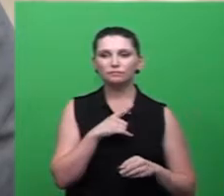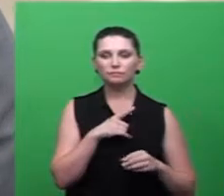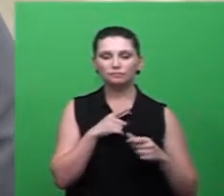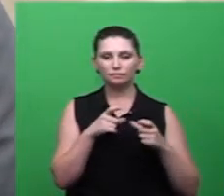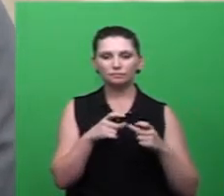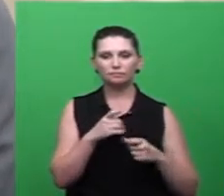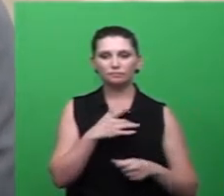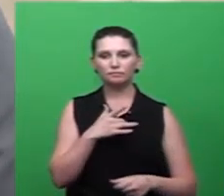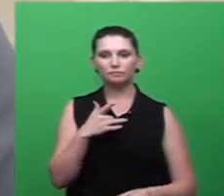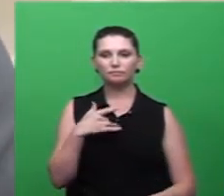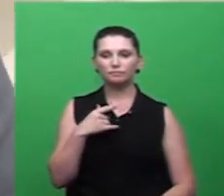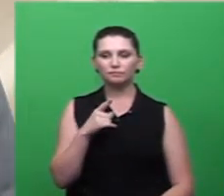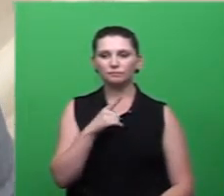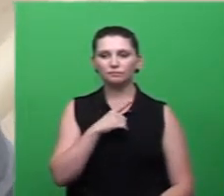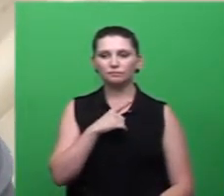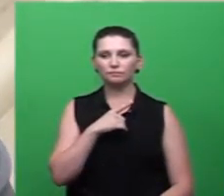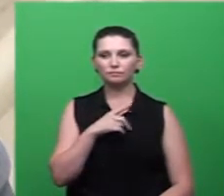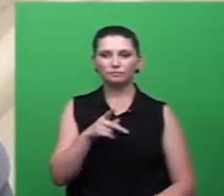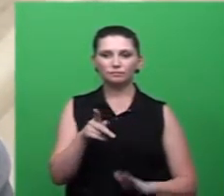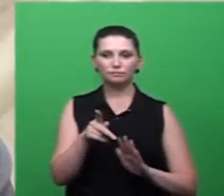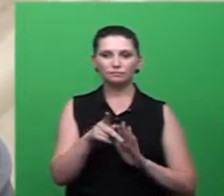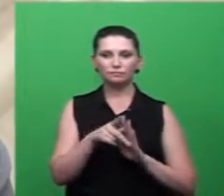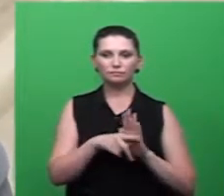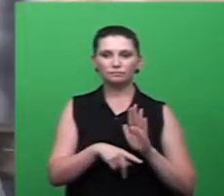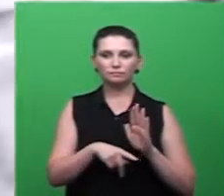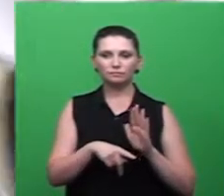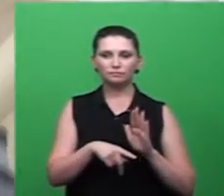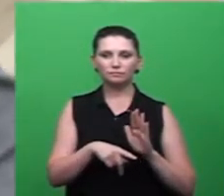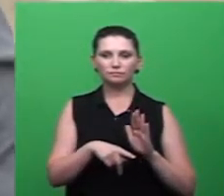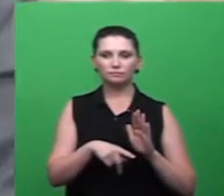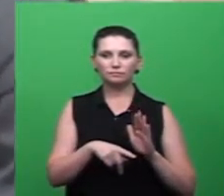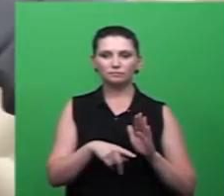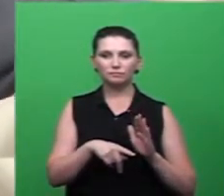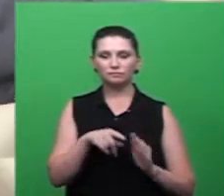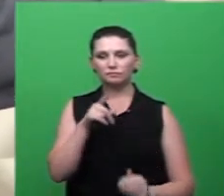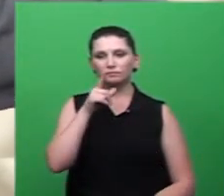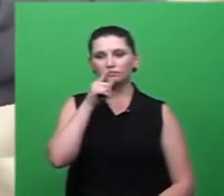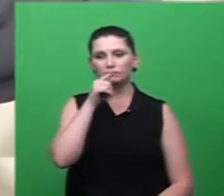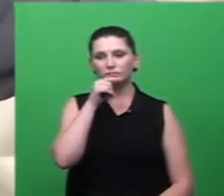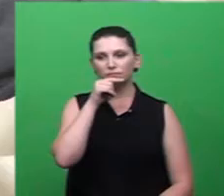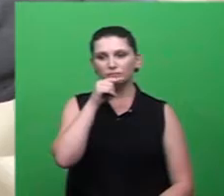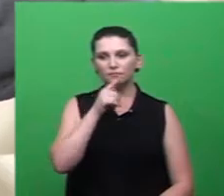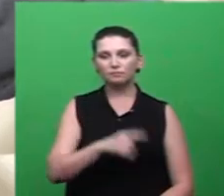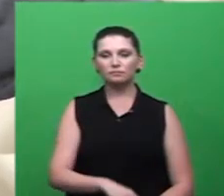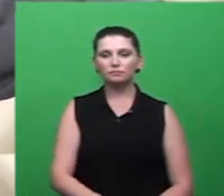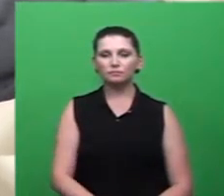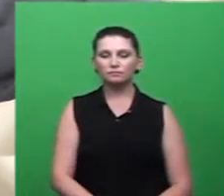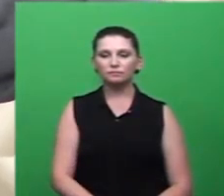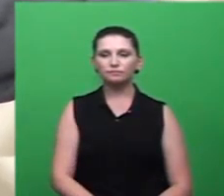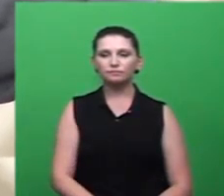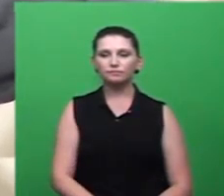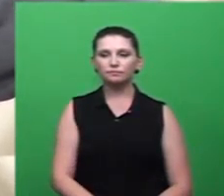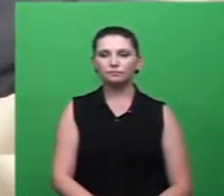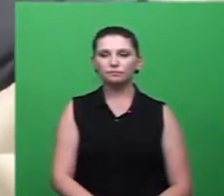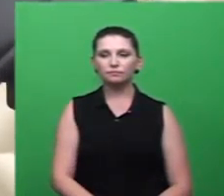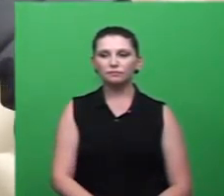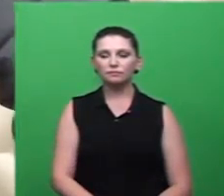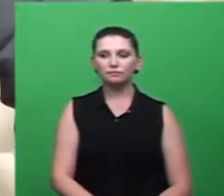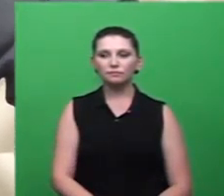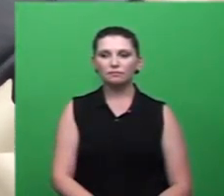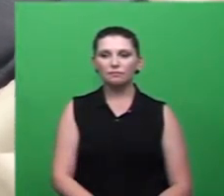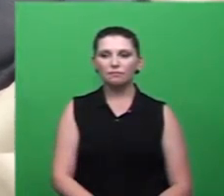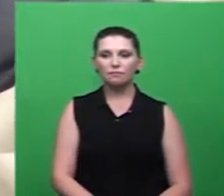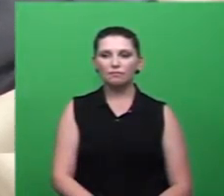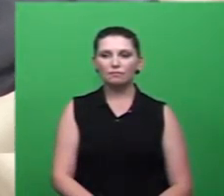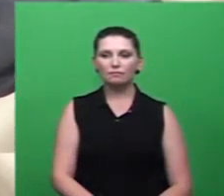contemplava uma vala que ela era o cúmulo de água parada então olhando primeiro